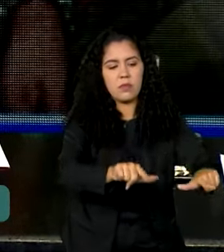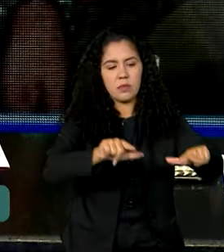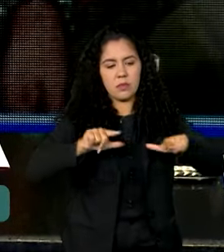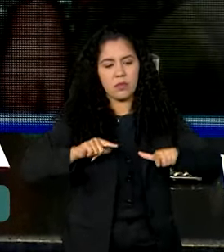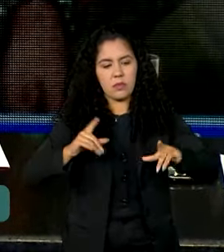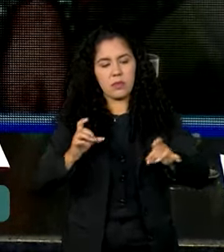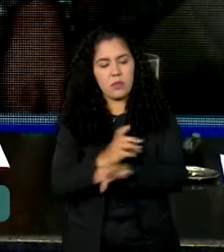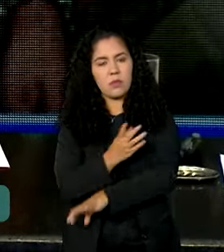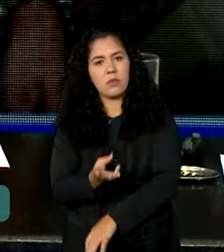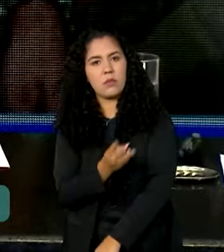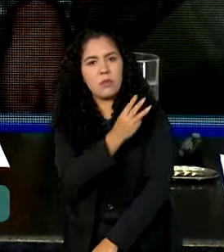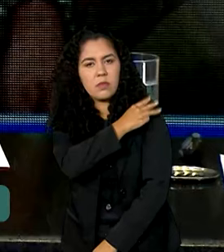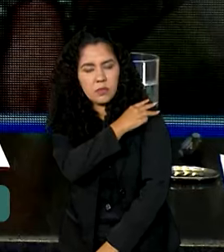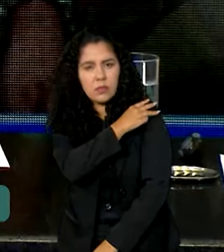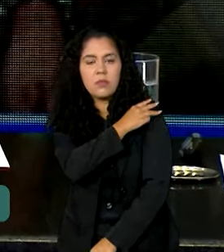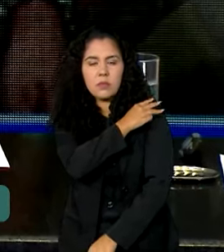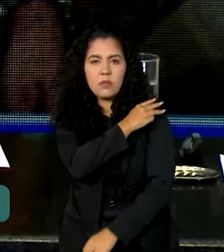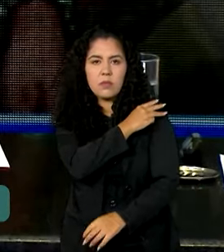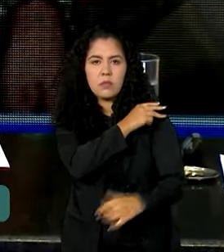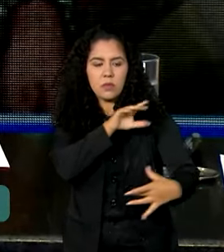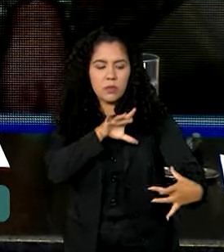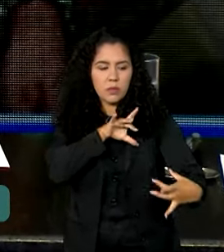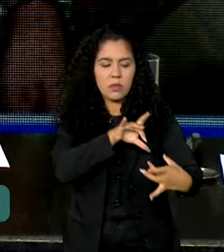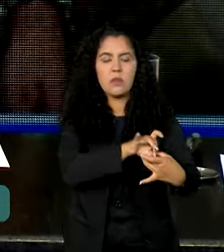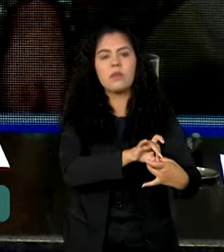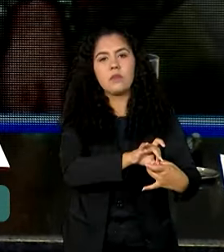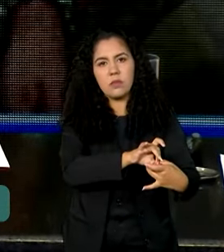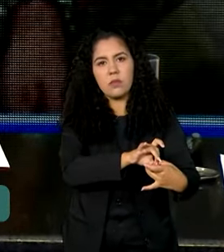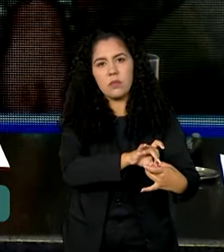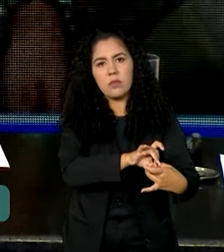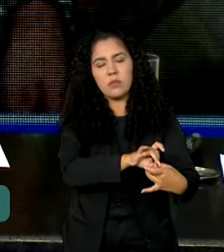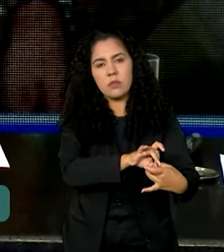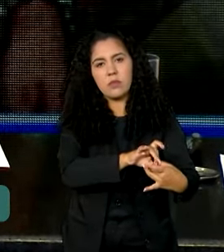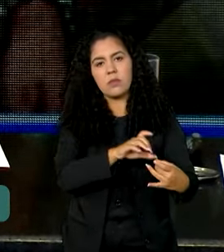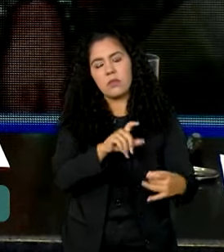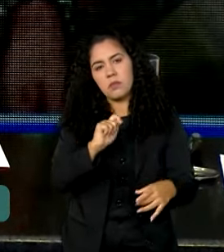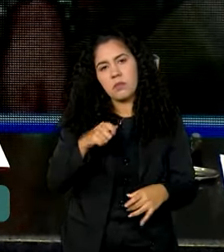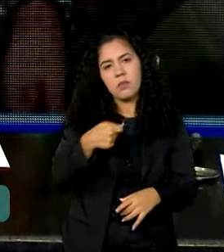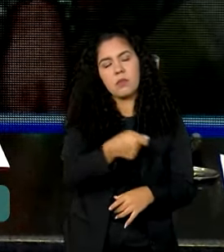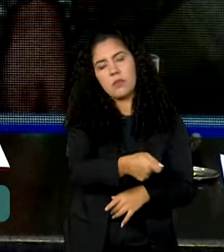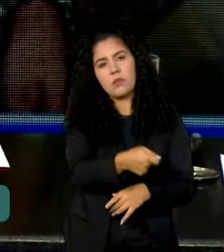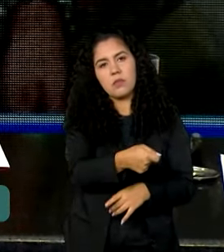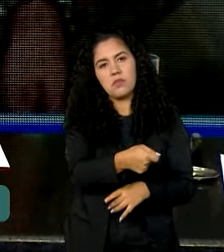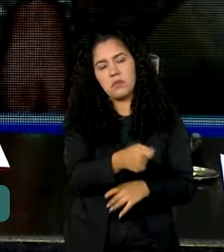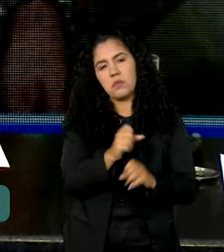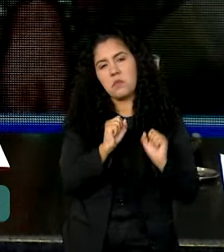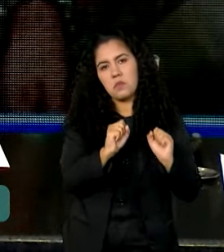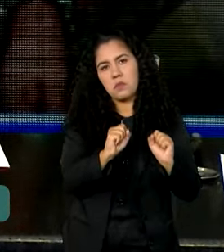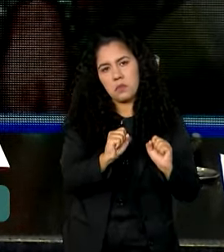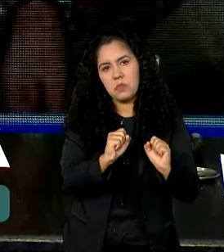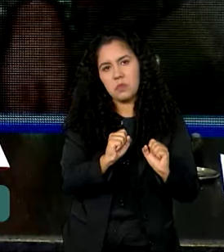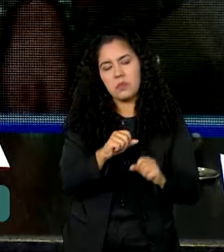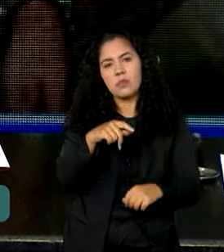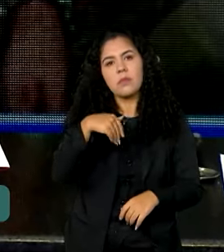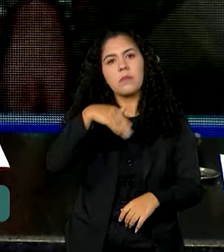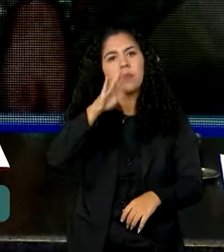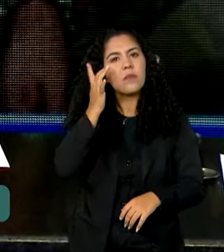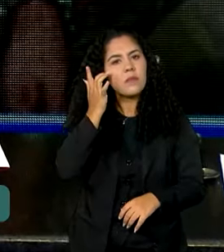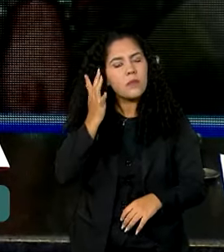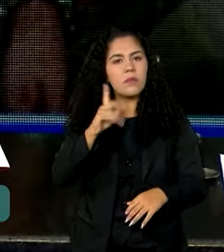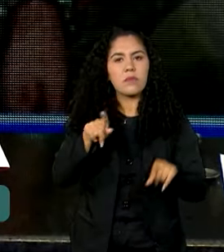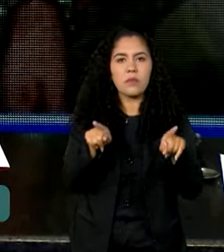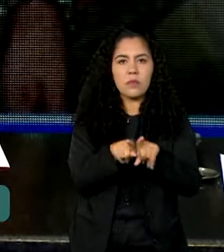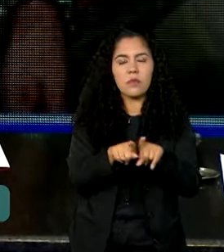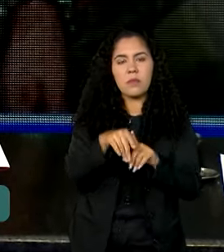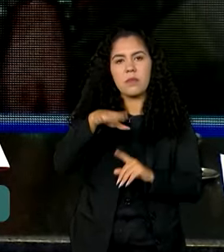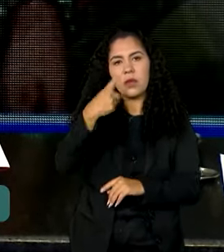exame do ensino médio seja bastante provável, que seja um meio mais acessível e mais